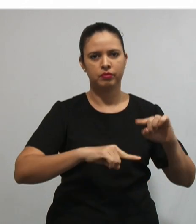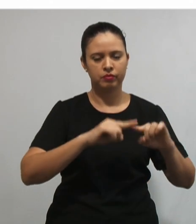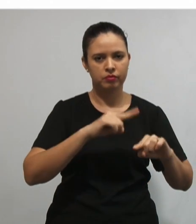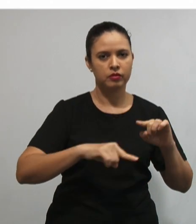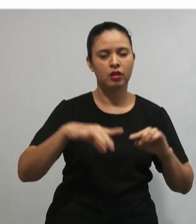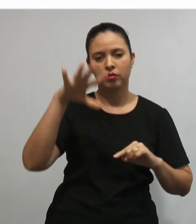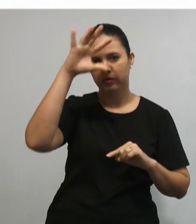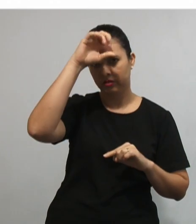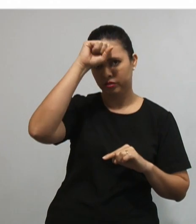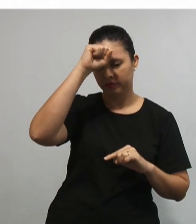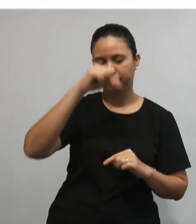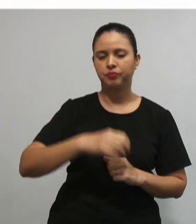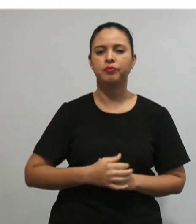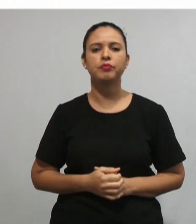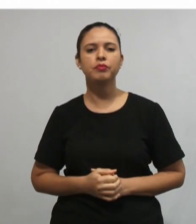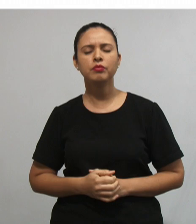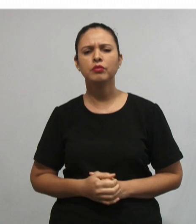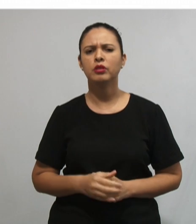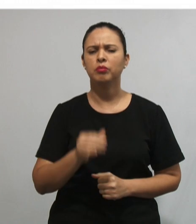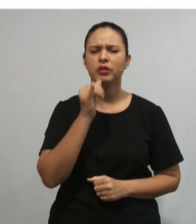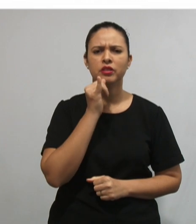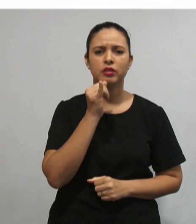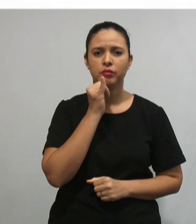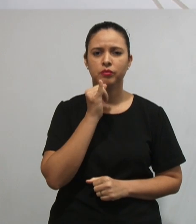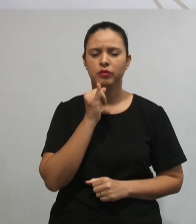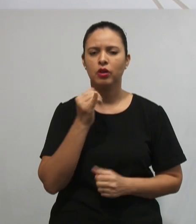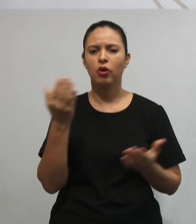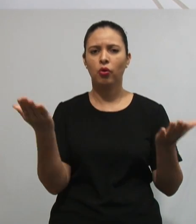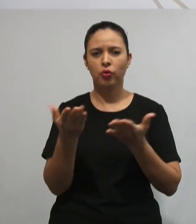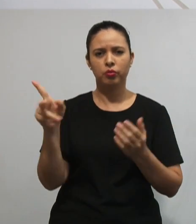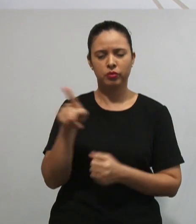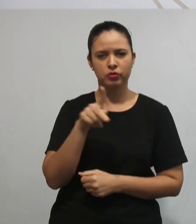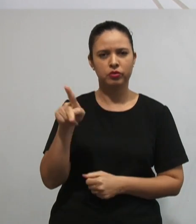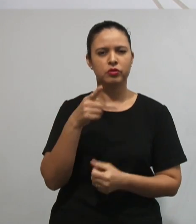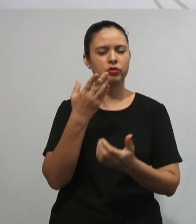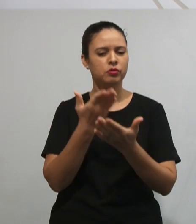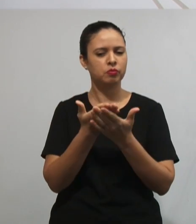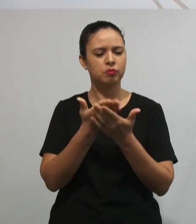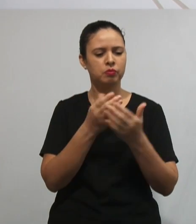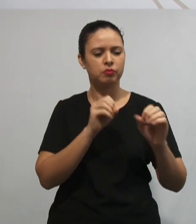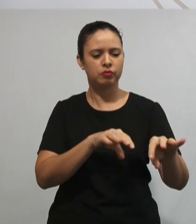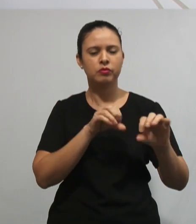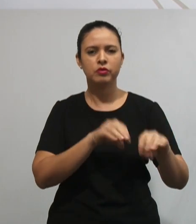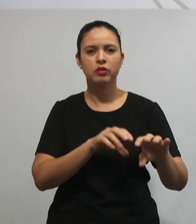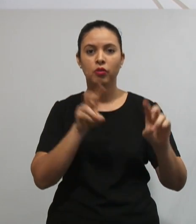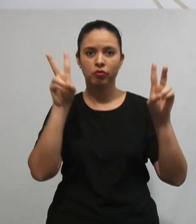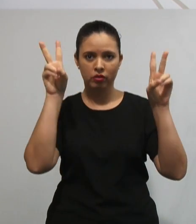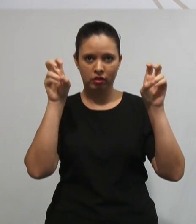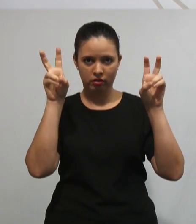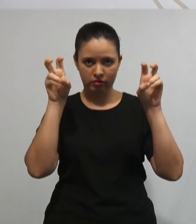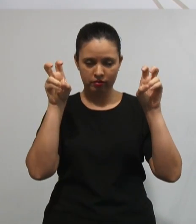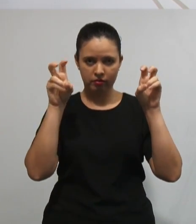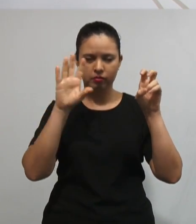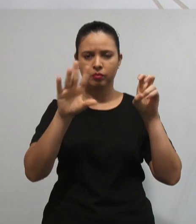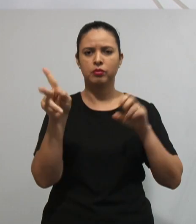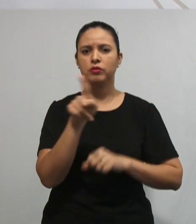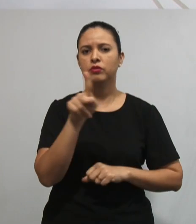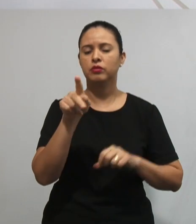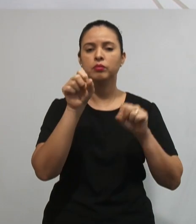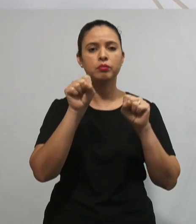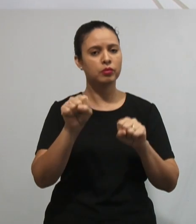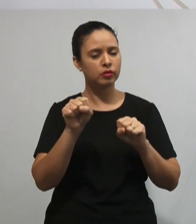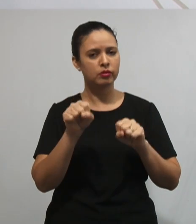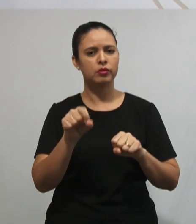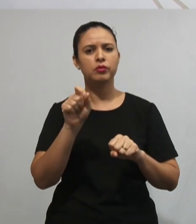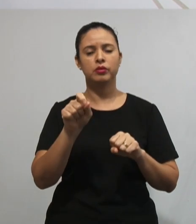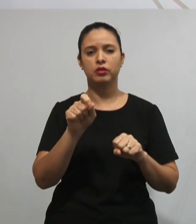aprendido em si. A gente pode pensar assim, ah, hoje o professor vai trabalhar com determinado assunto. O professor pode, né,